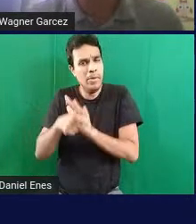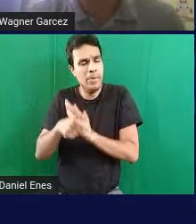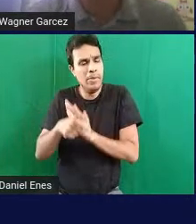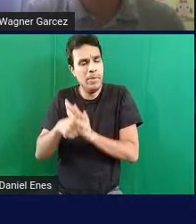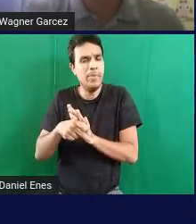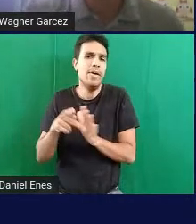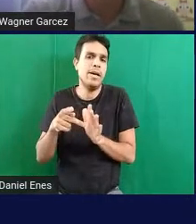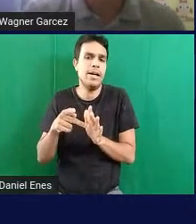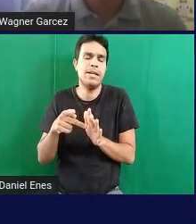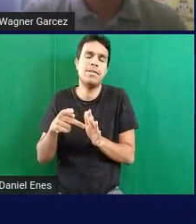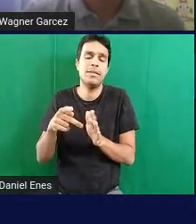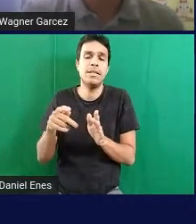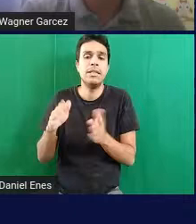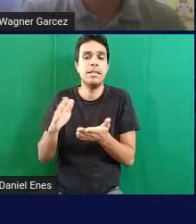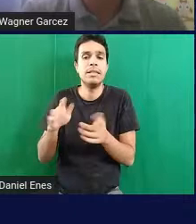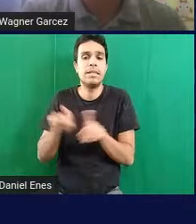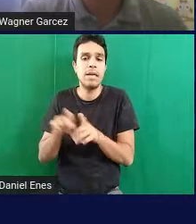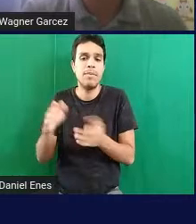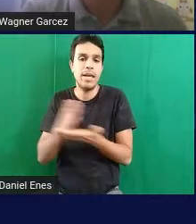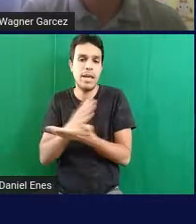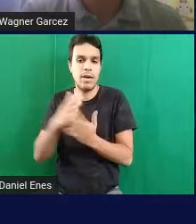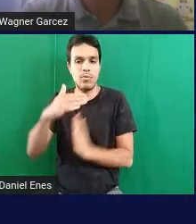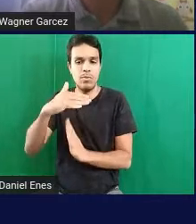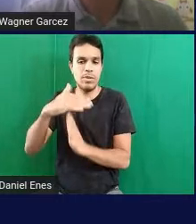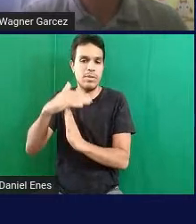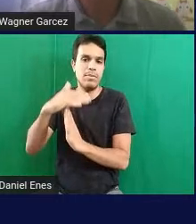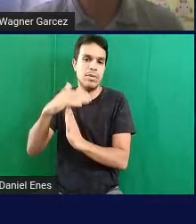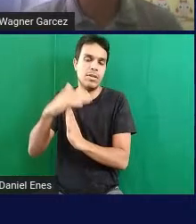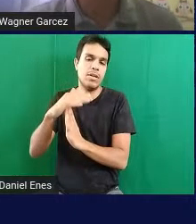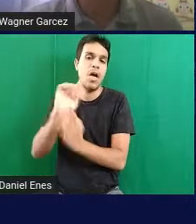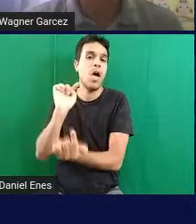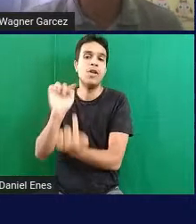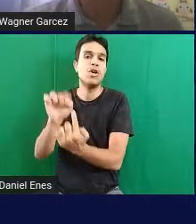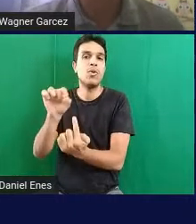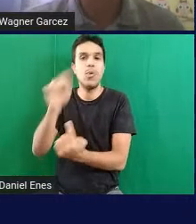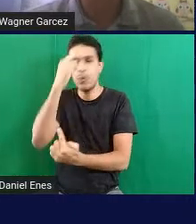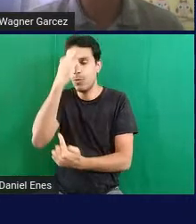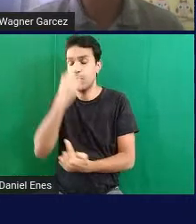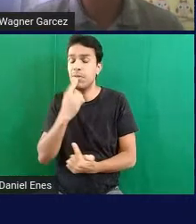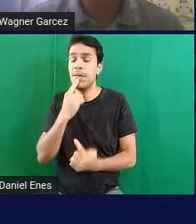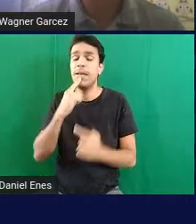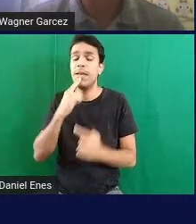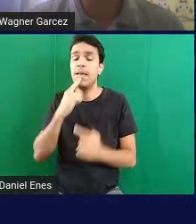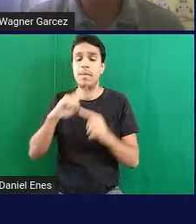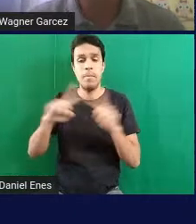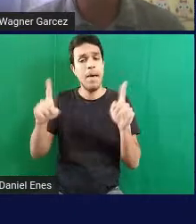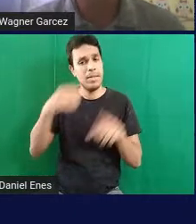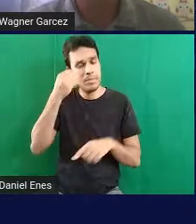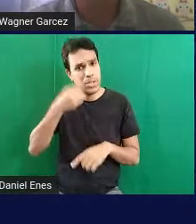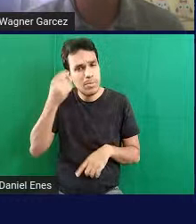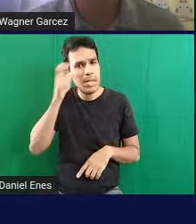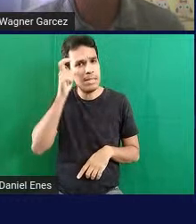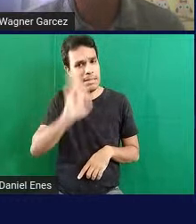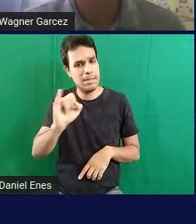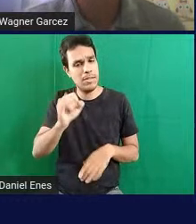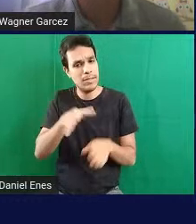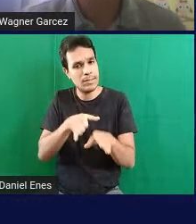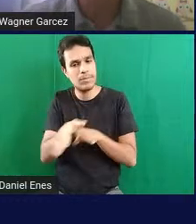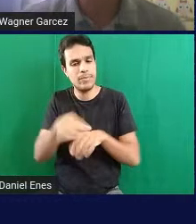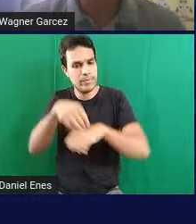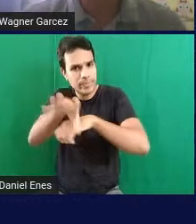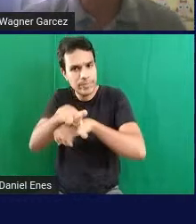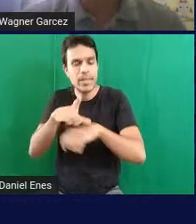limitações, por exemplo, com algumas imagens. Mas vai ser uma experiência interessante. Recomendo a você. Eu tenho aqui instalado também no meu.